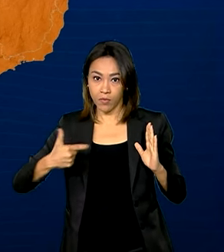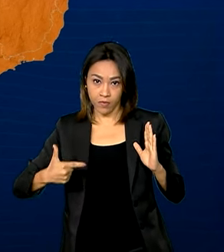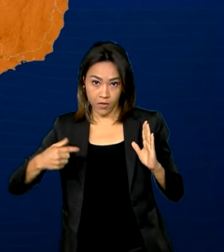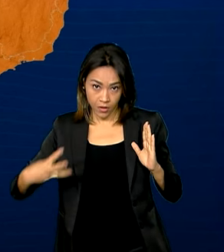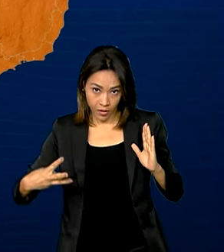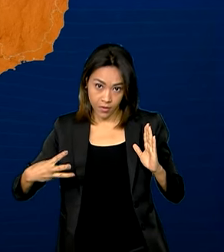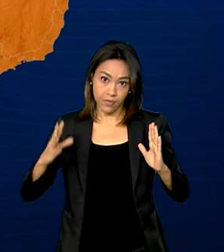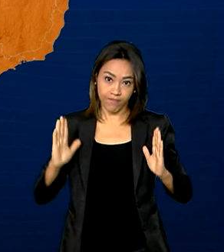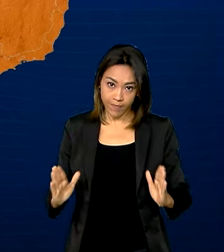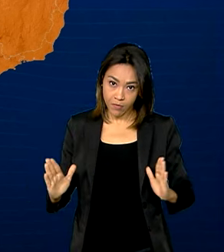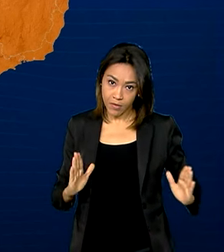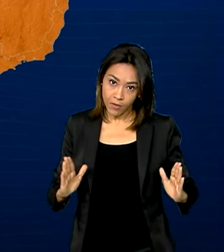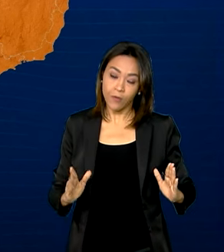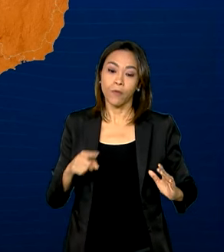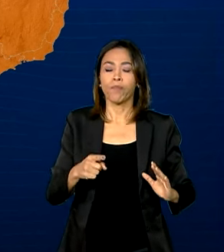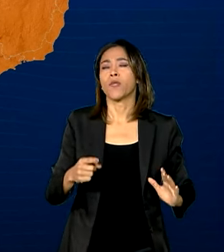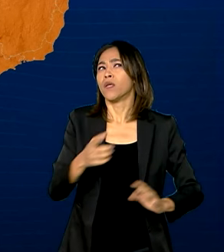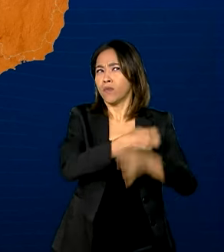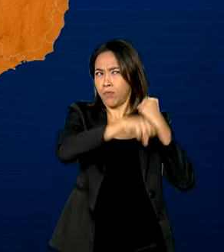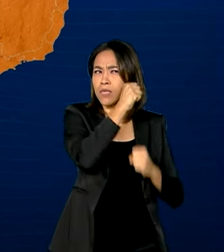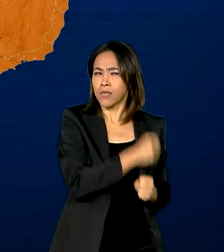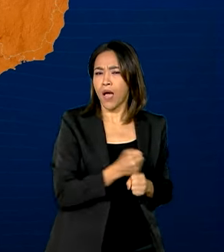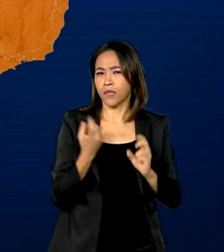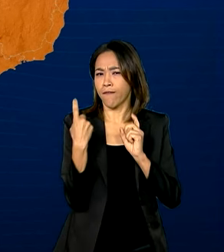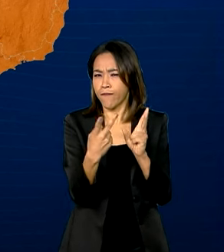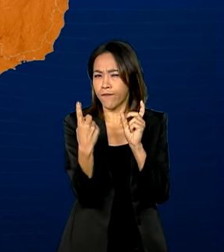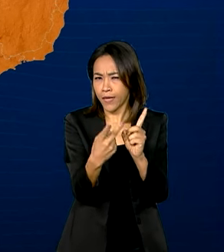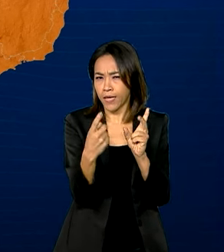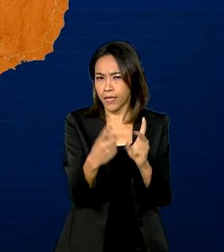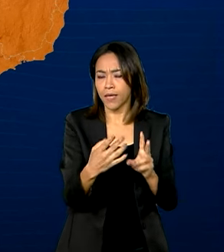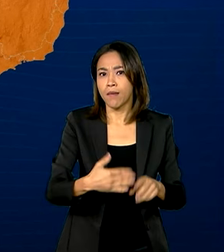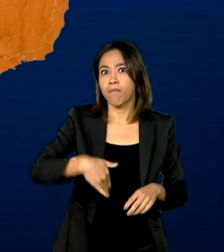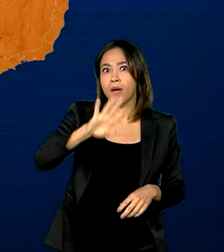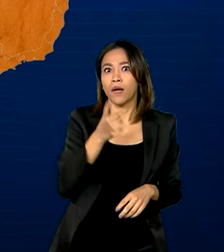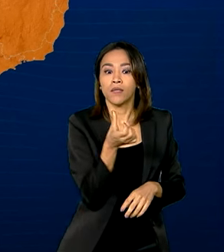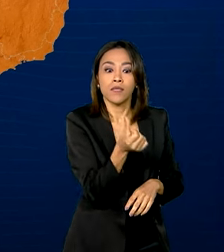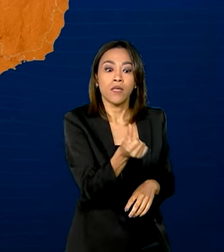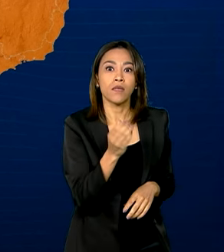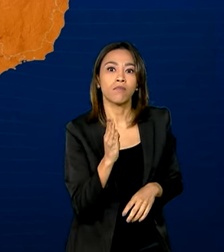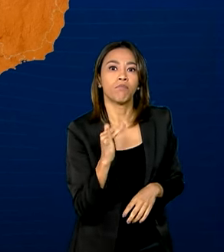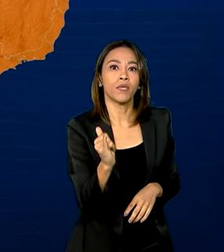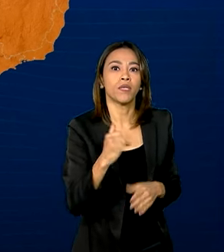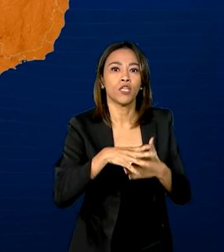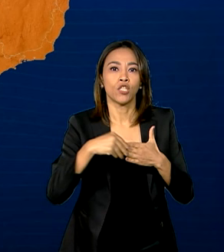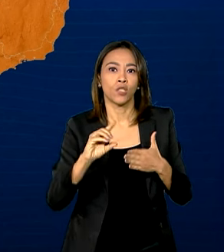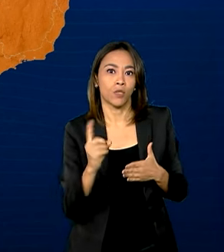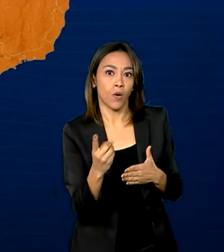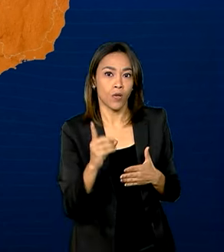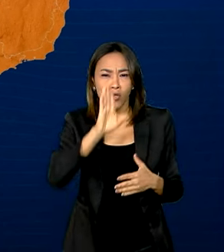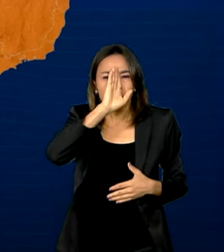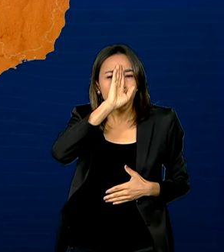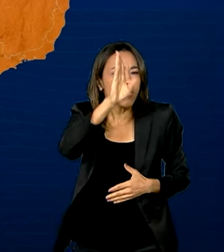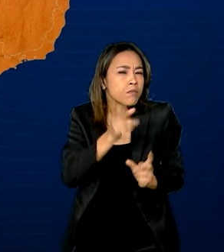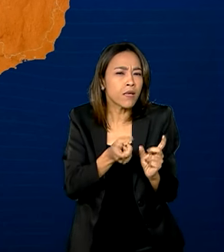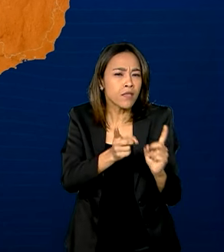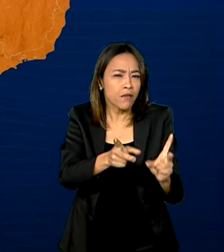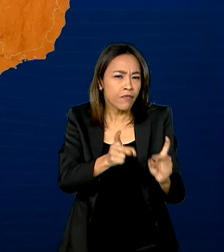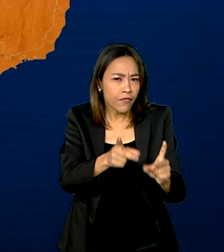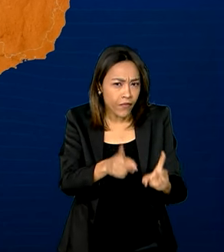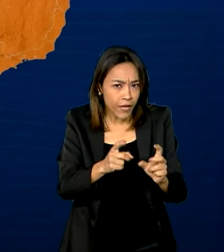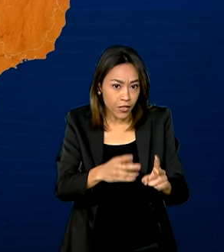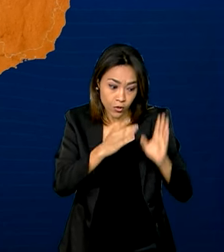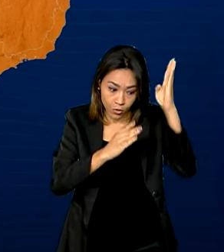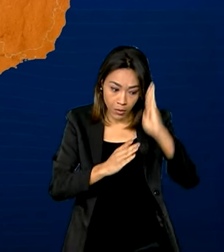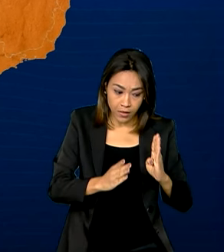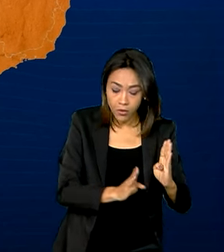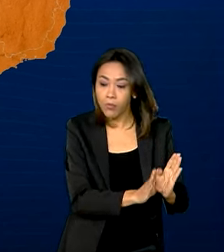O comércio bilateral no ano passado ultrapassou 6 bilhões de dólares. Os principais produtos vendidos pelo